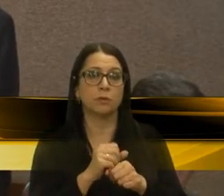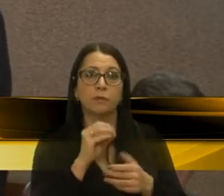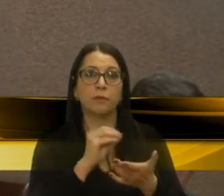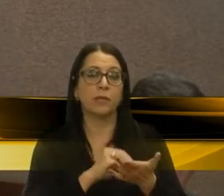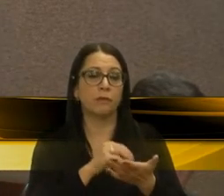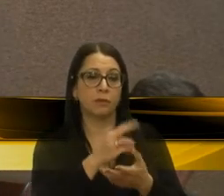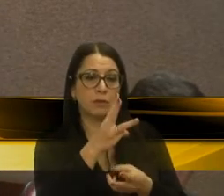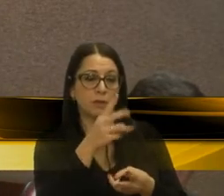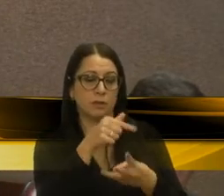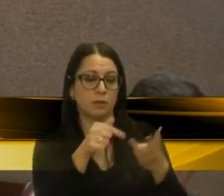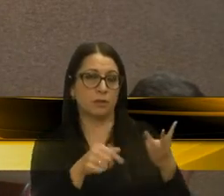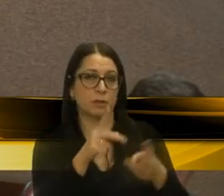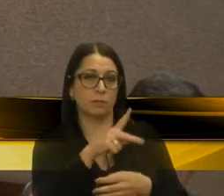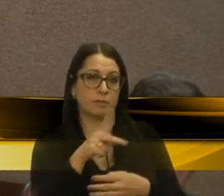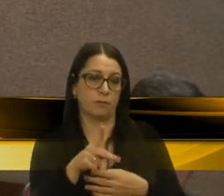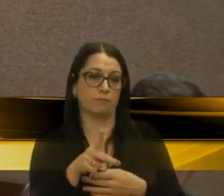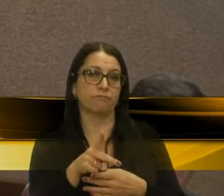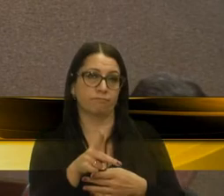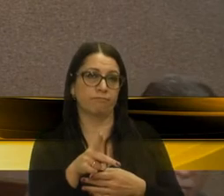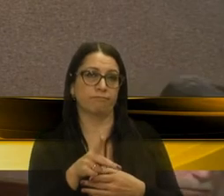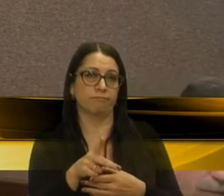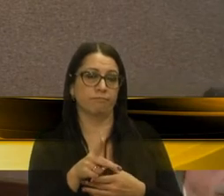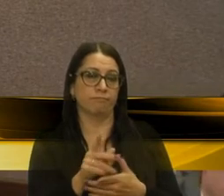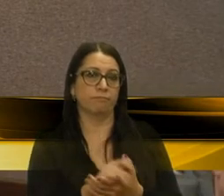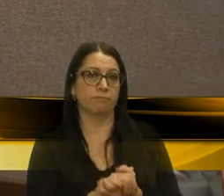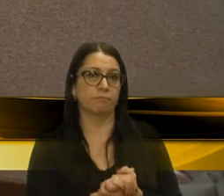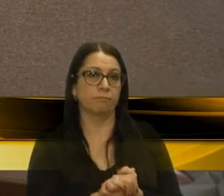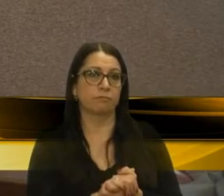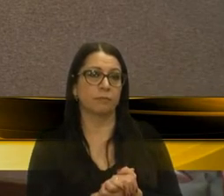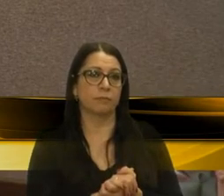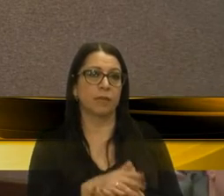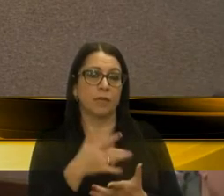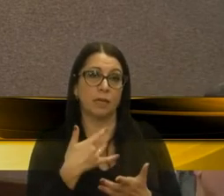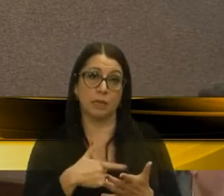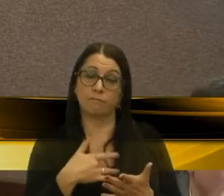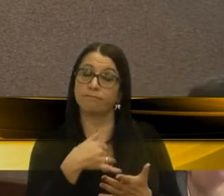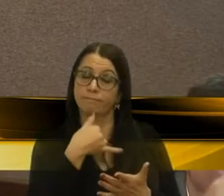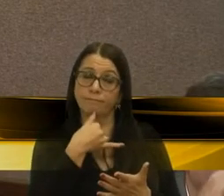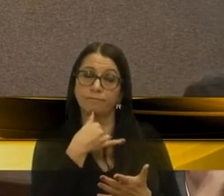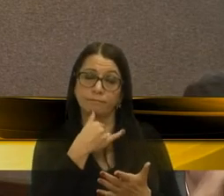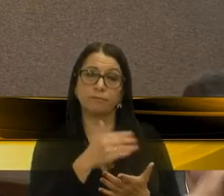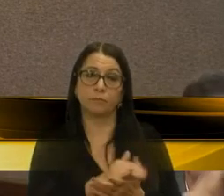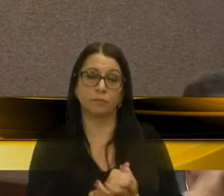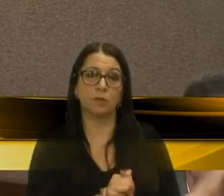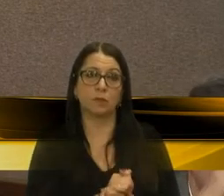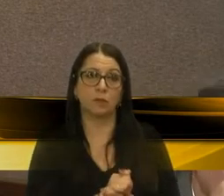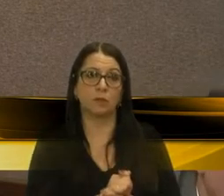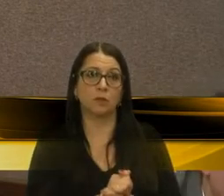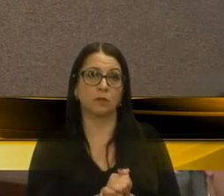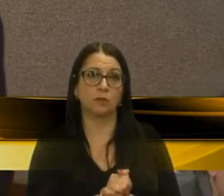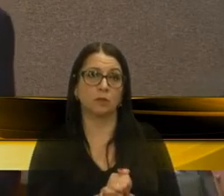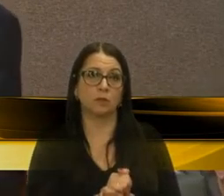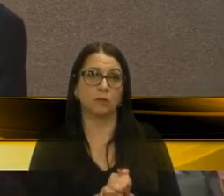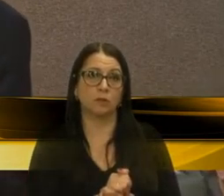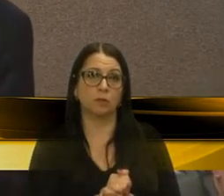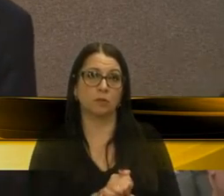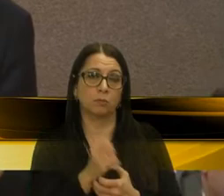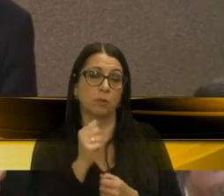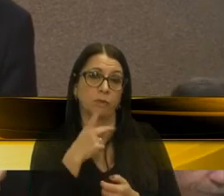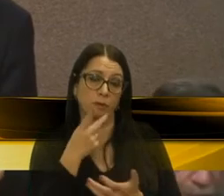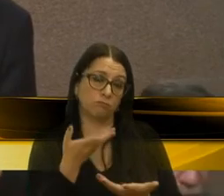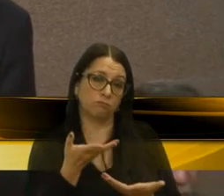faltando três professores, então, é lamentável, isso, podemos assim dizer,